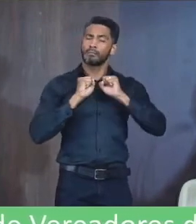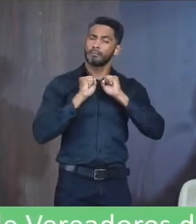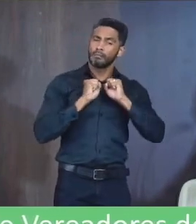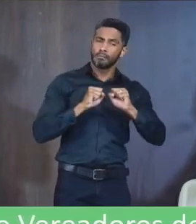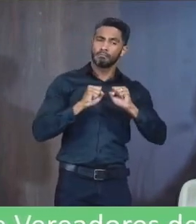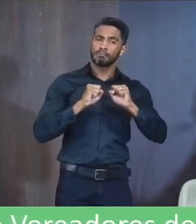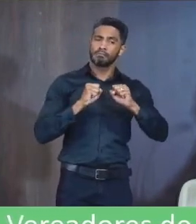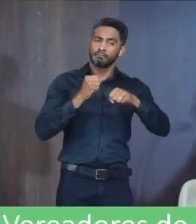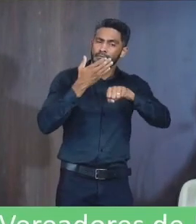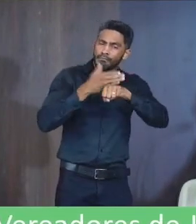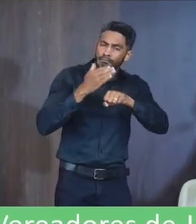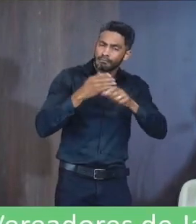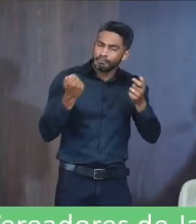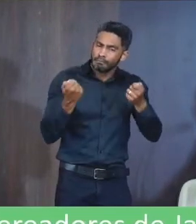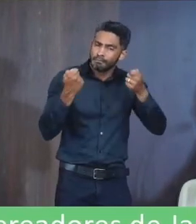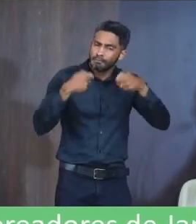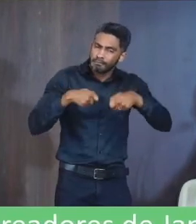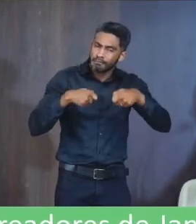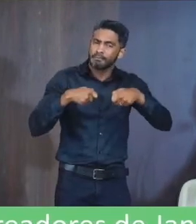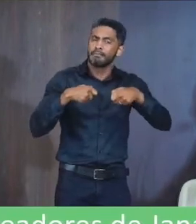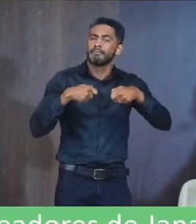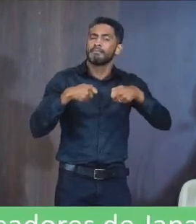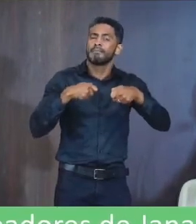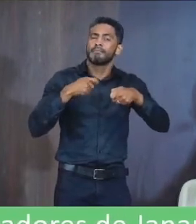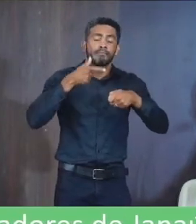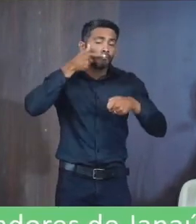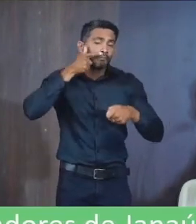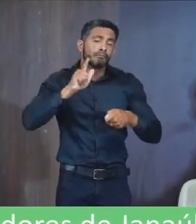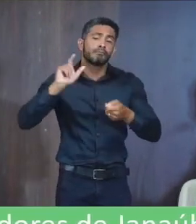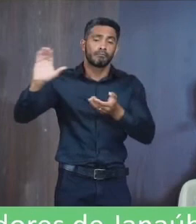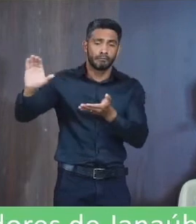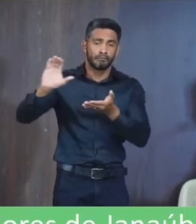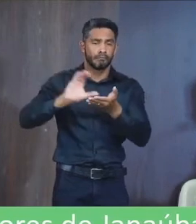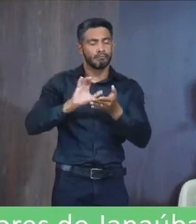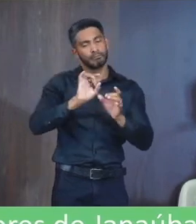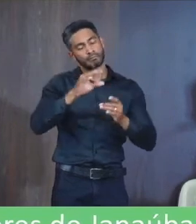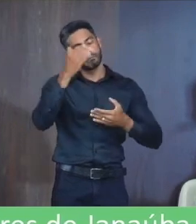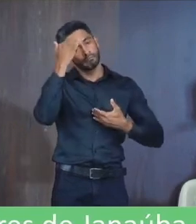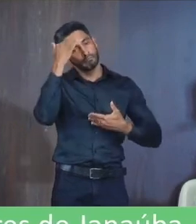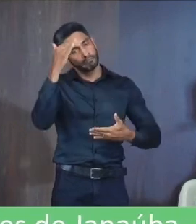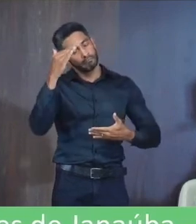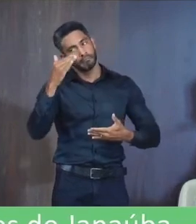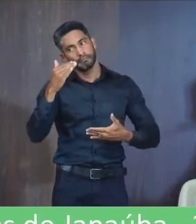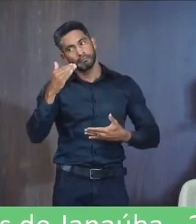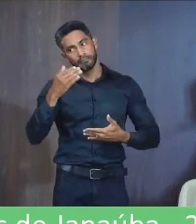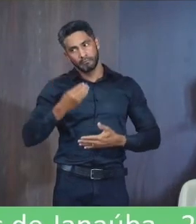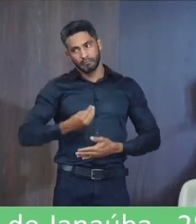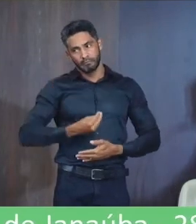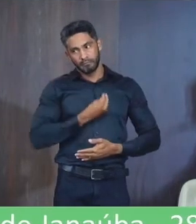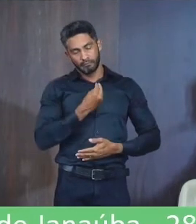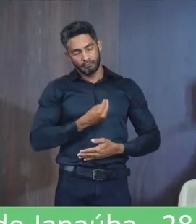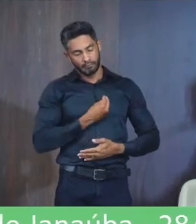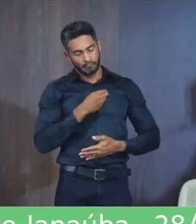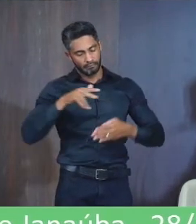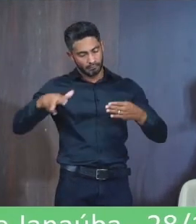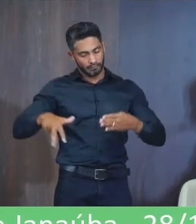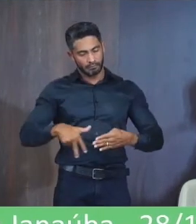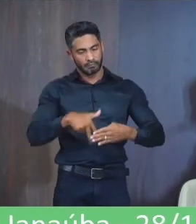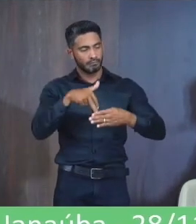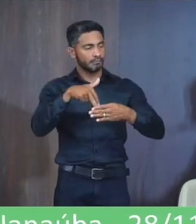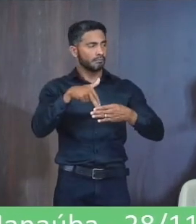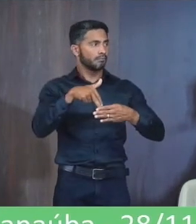Se capacitar Para a captação De recursos Por mais aqui Eu agradeço A oportunidade De vir aqui A essa tribuna